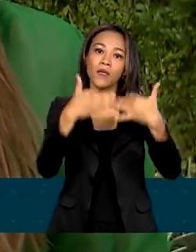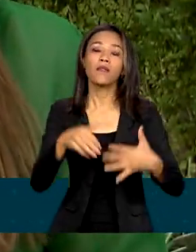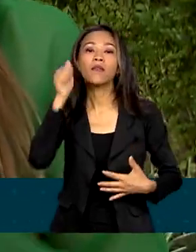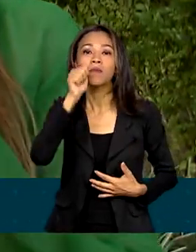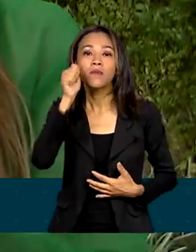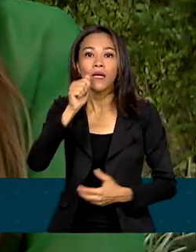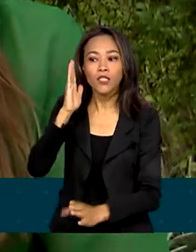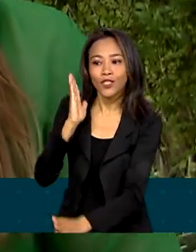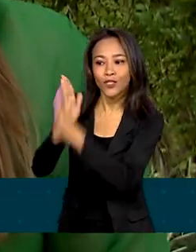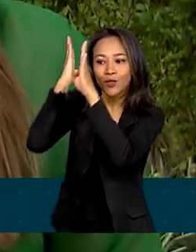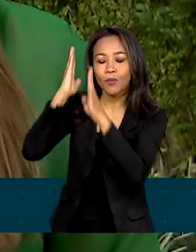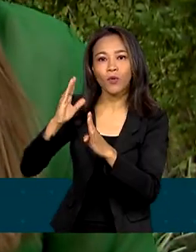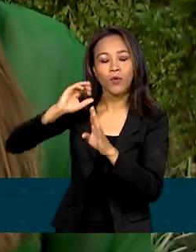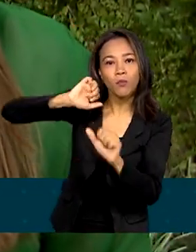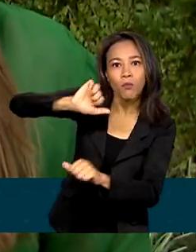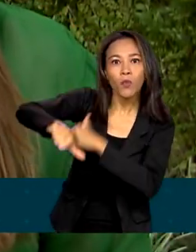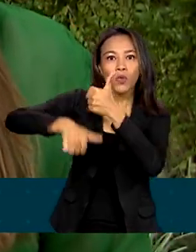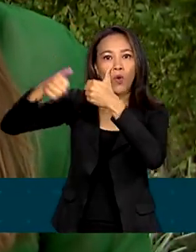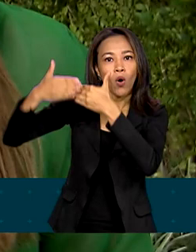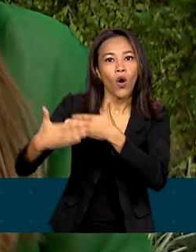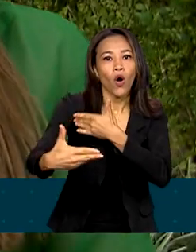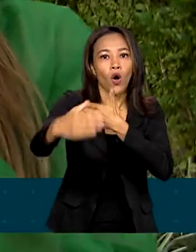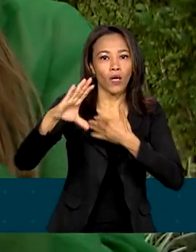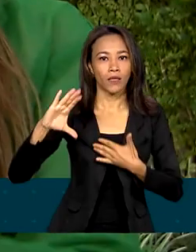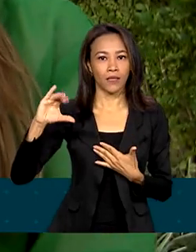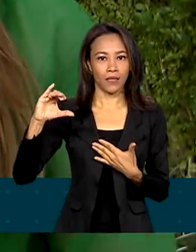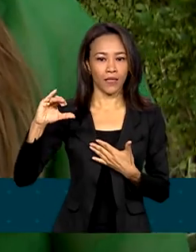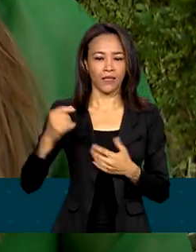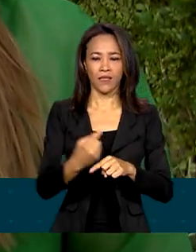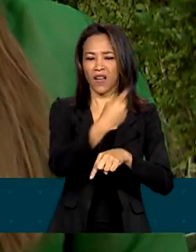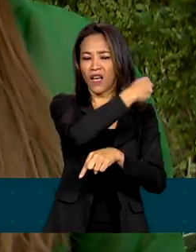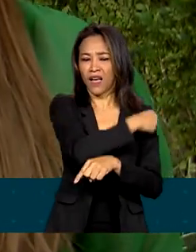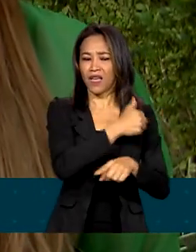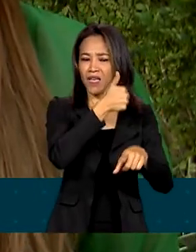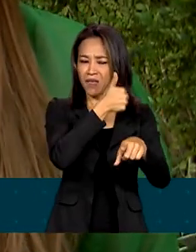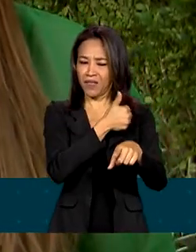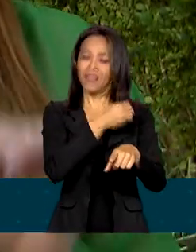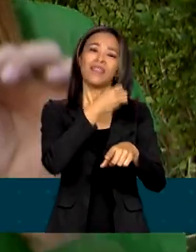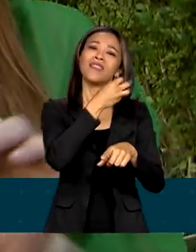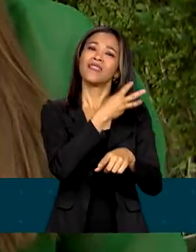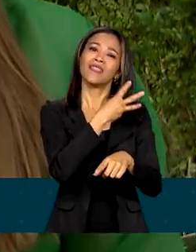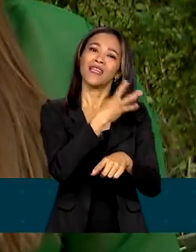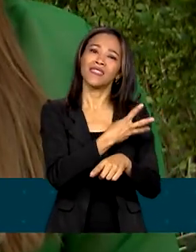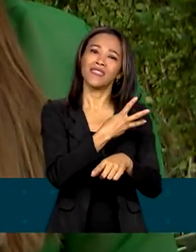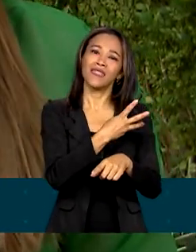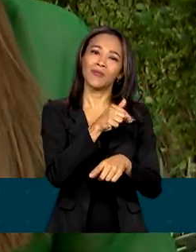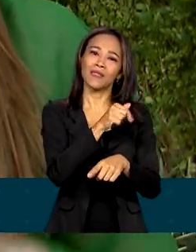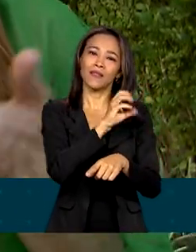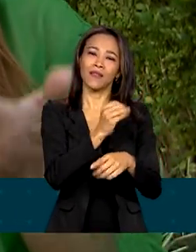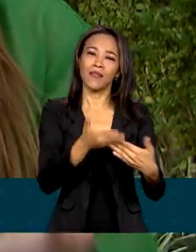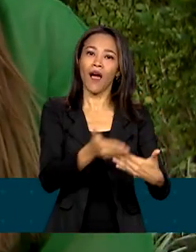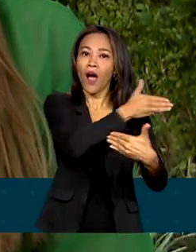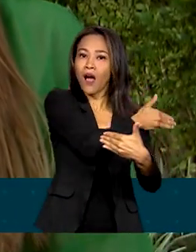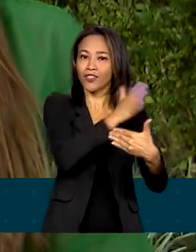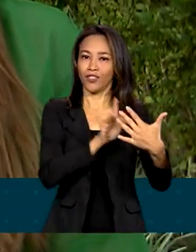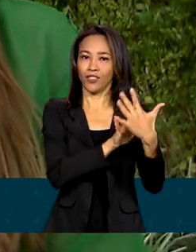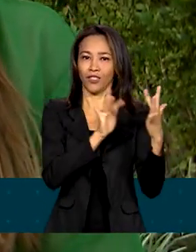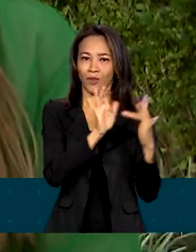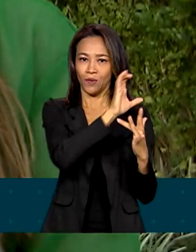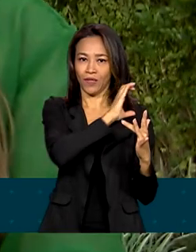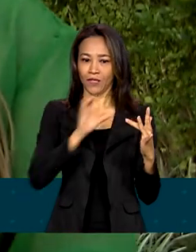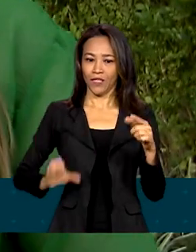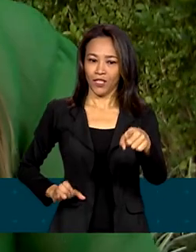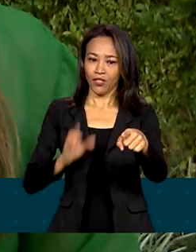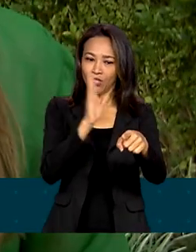ciência. E Pátia de Alexandria, por exemplo, no ano de 370 a.C., já mapeava os